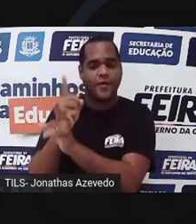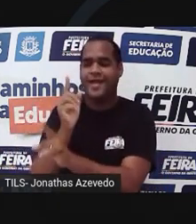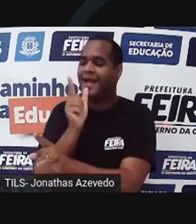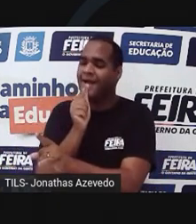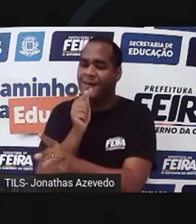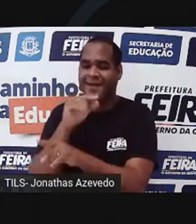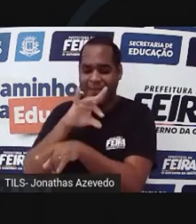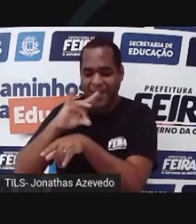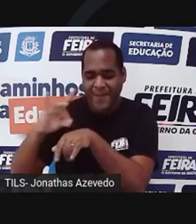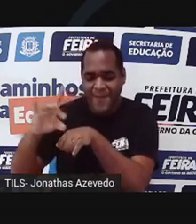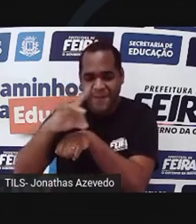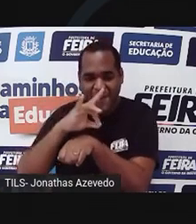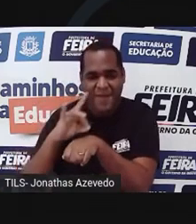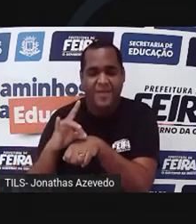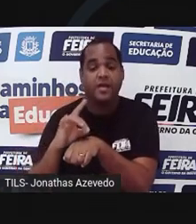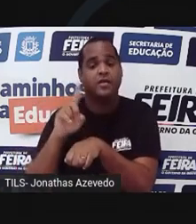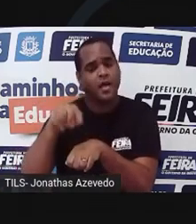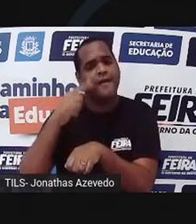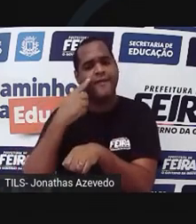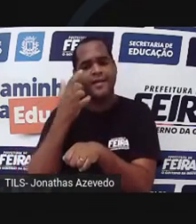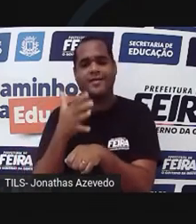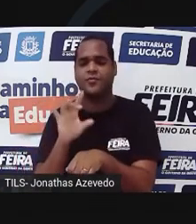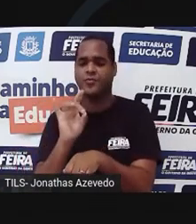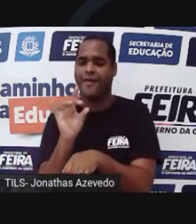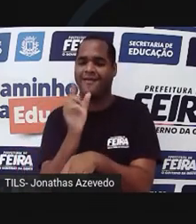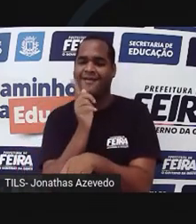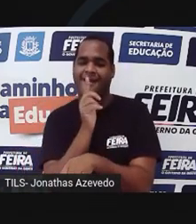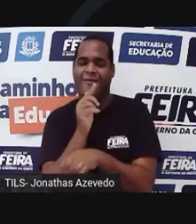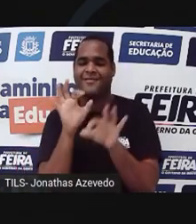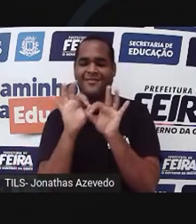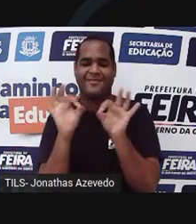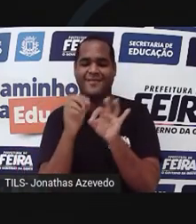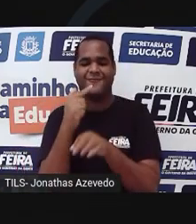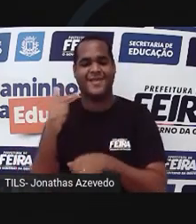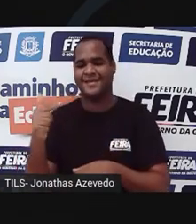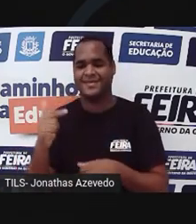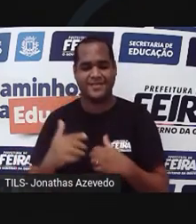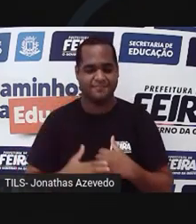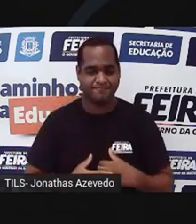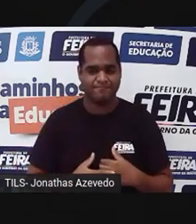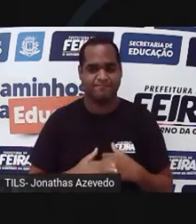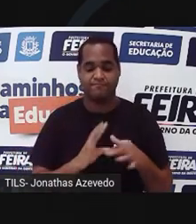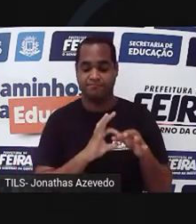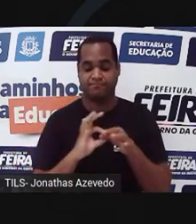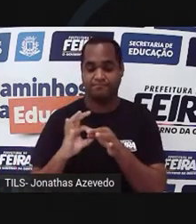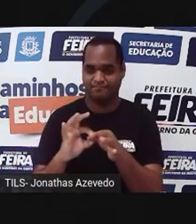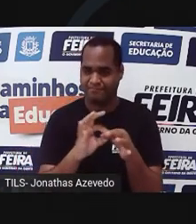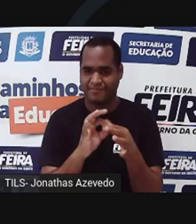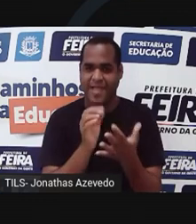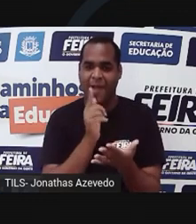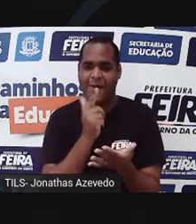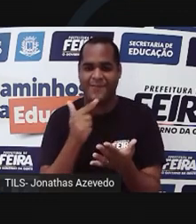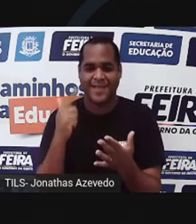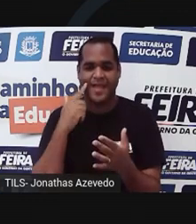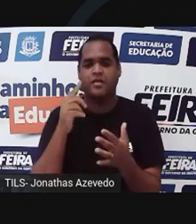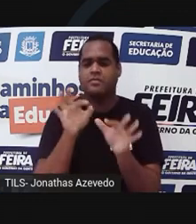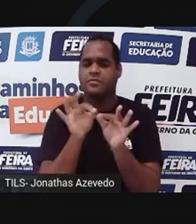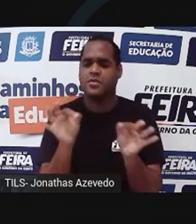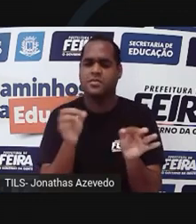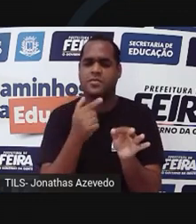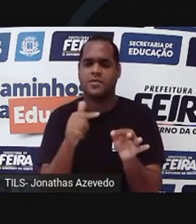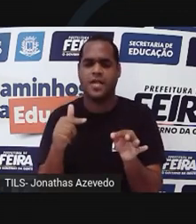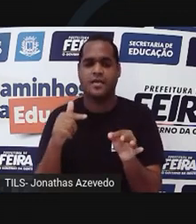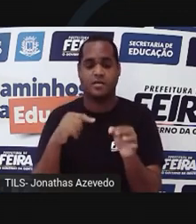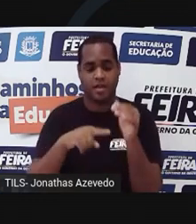ambientes úmidos, justamente pela ausência de tecidos vasculares para conduzir água. Elas são tão simples que elas não